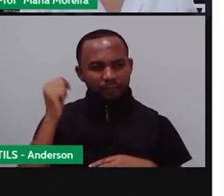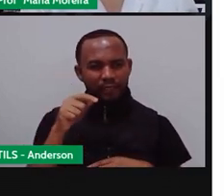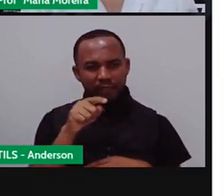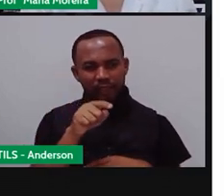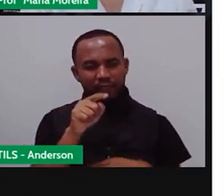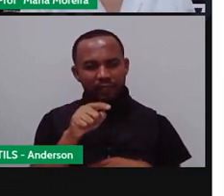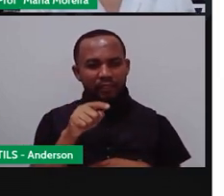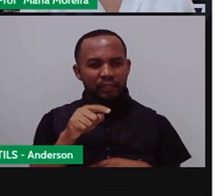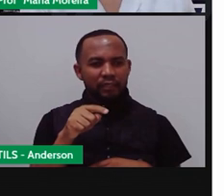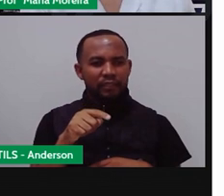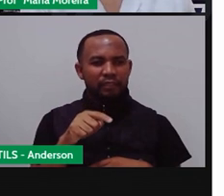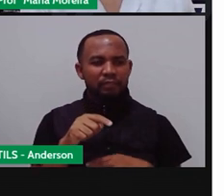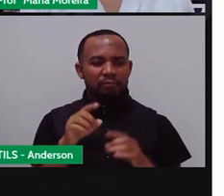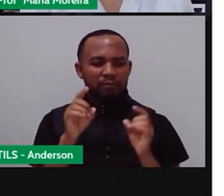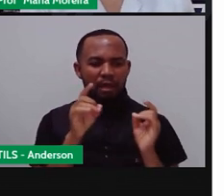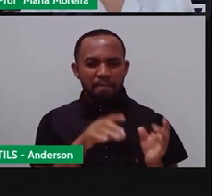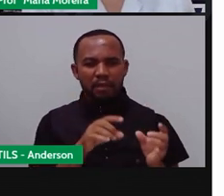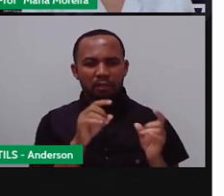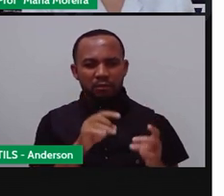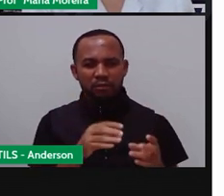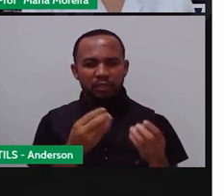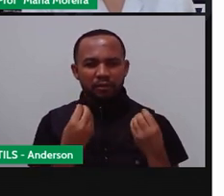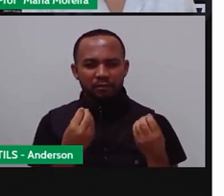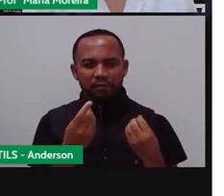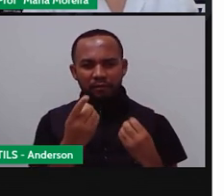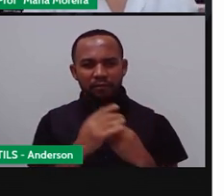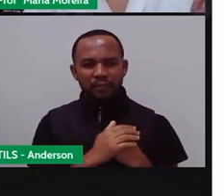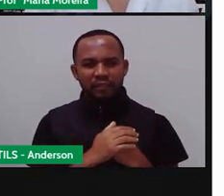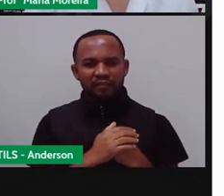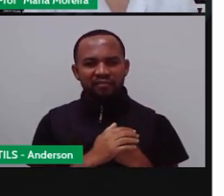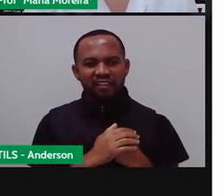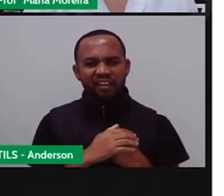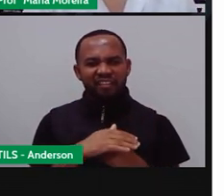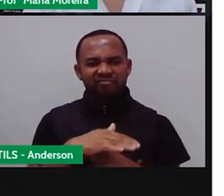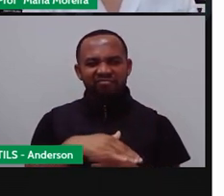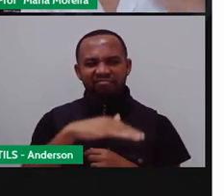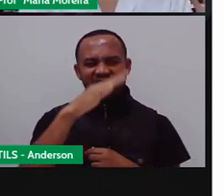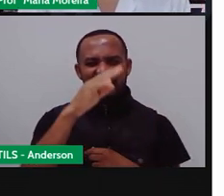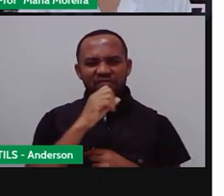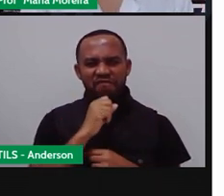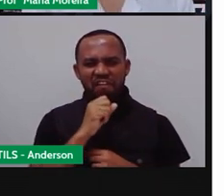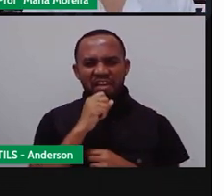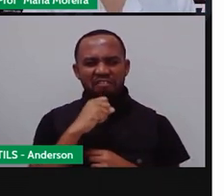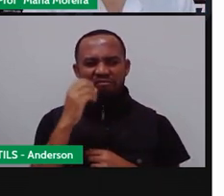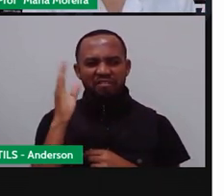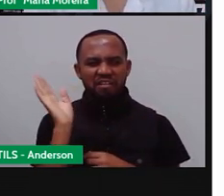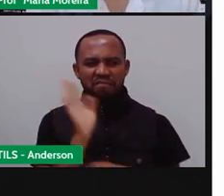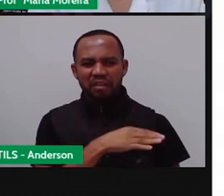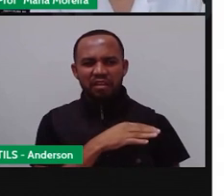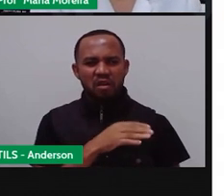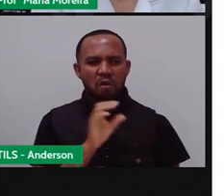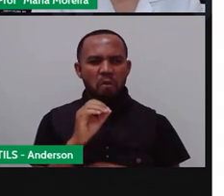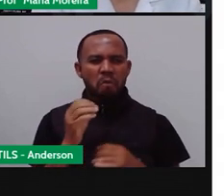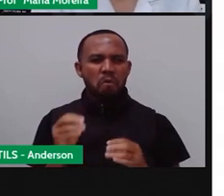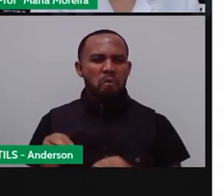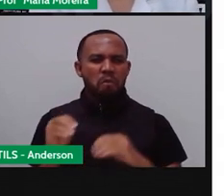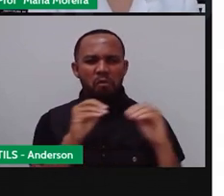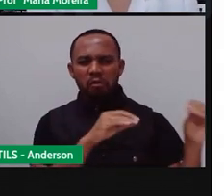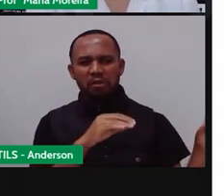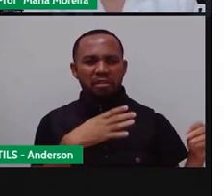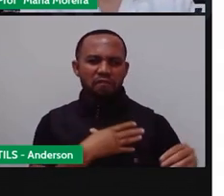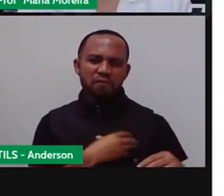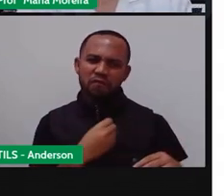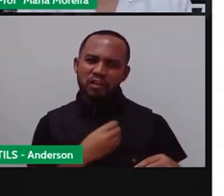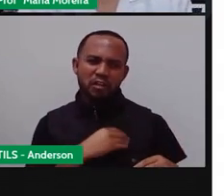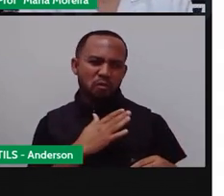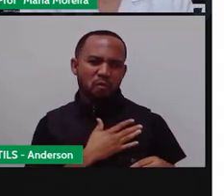pessoas que têm coragem de abandonar um animal de estimação. Ah, mas é porque cresceu, ah, porque eu mudei para apartamento, ah, porque meu filho é alérgico.